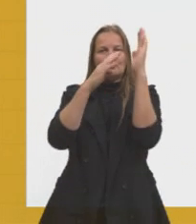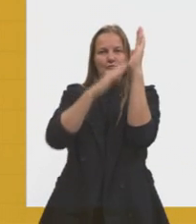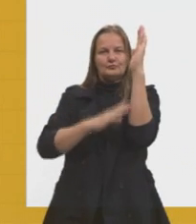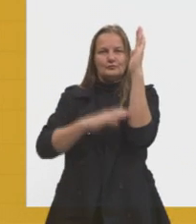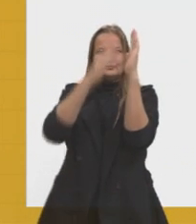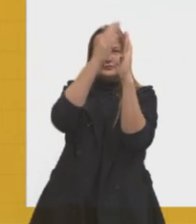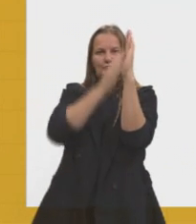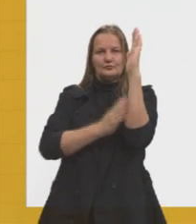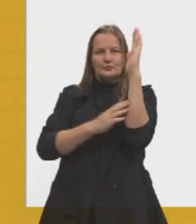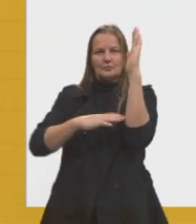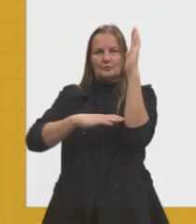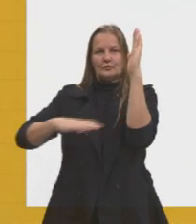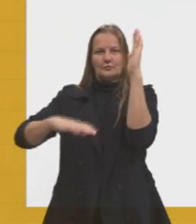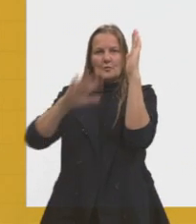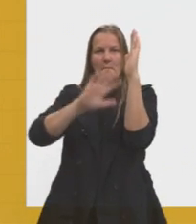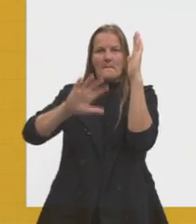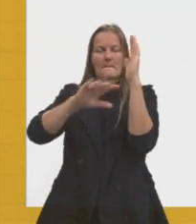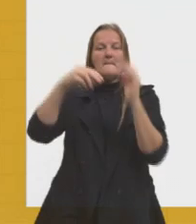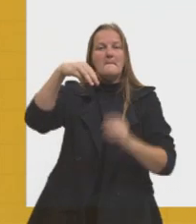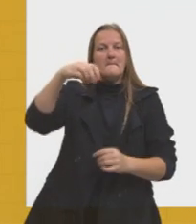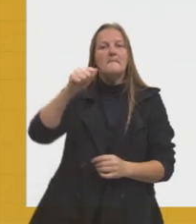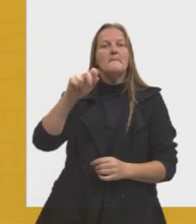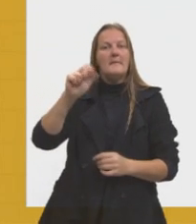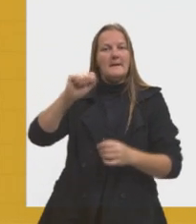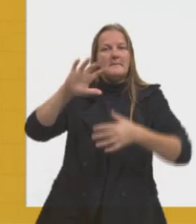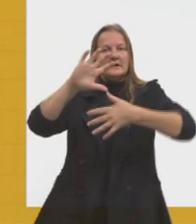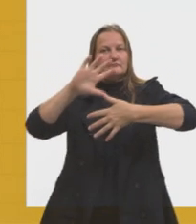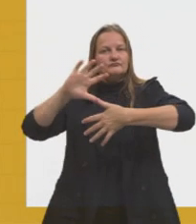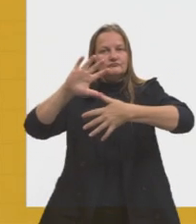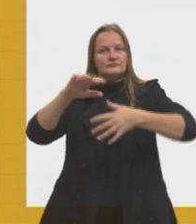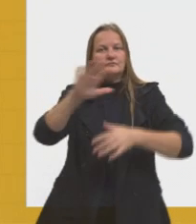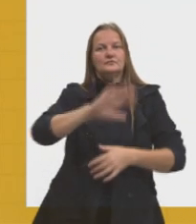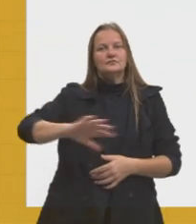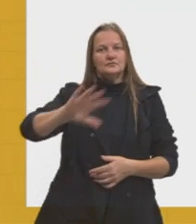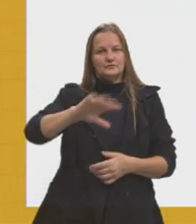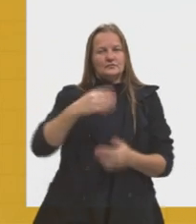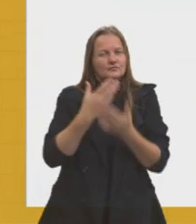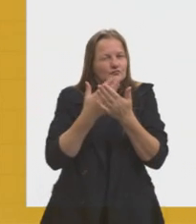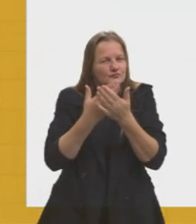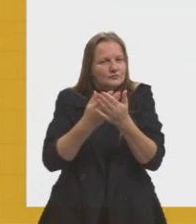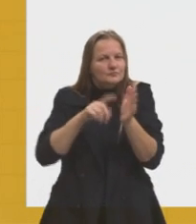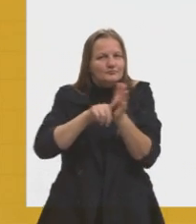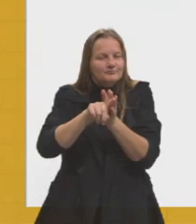e mapa, Projeções específicas estudadas na cartografia, ok?